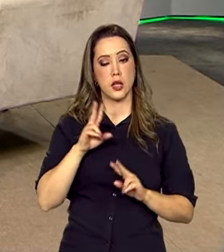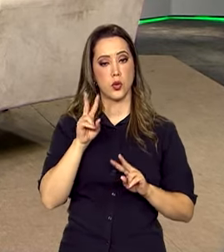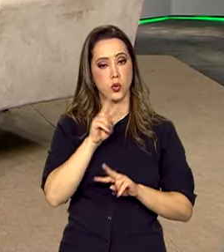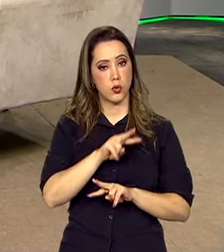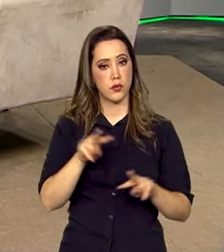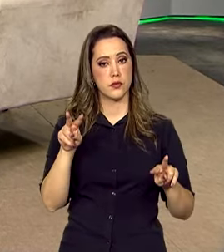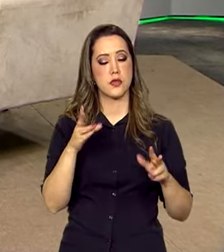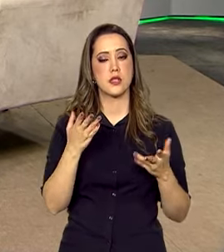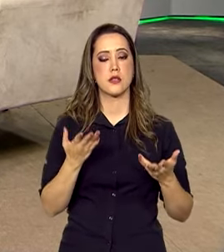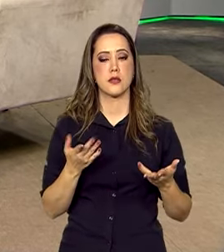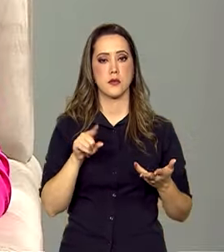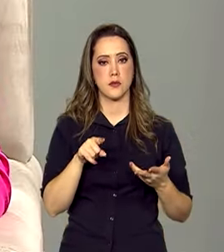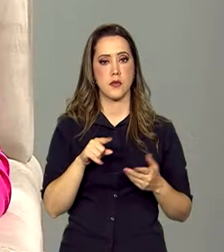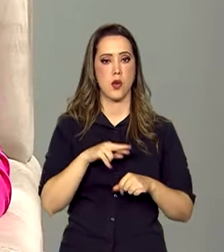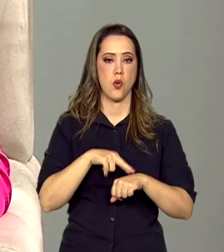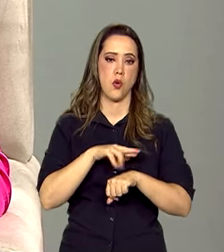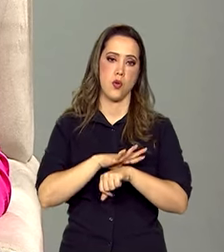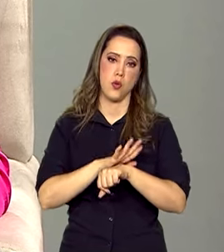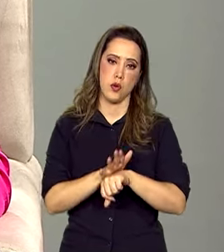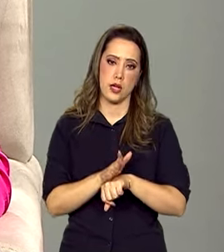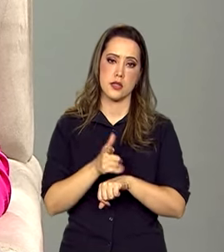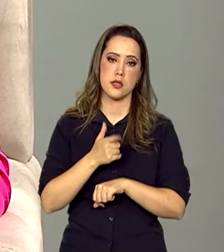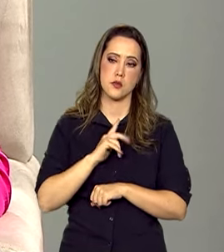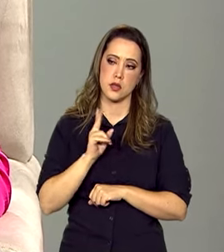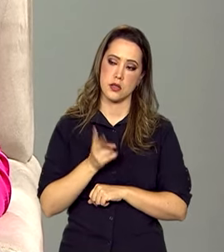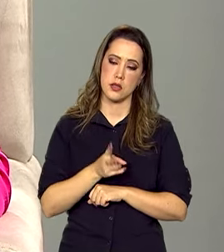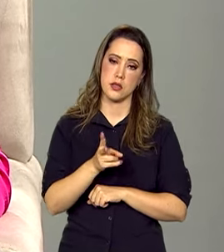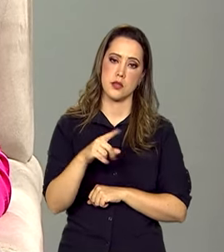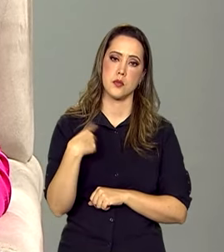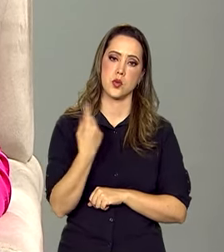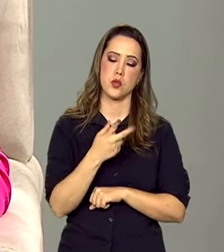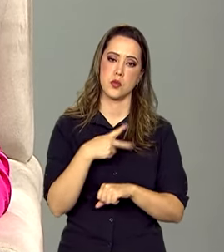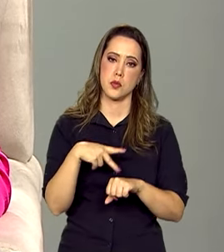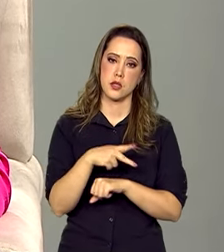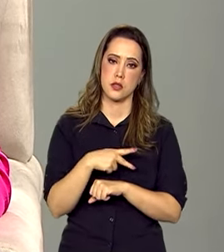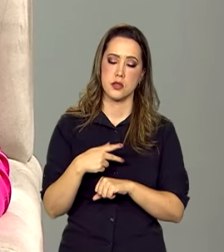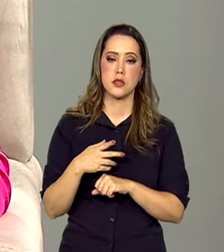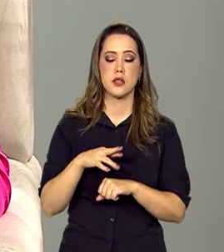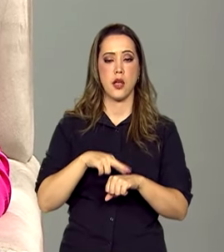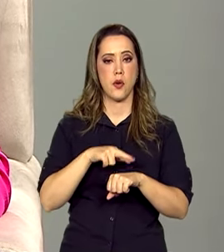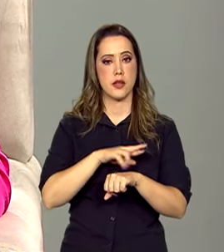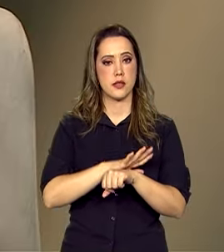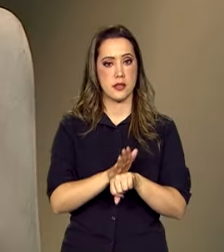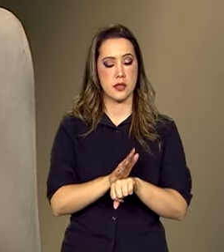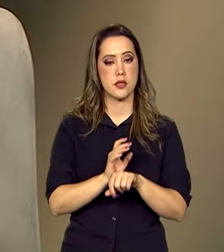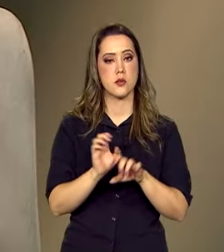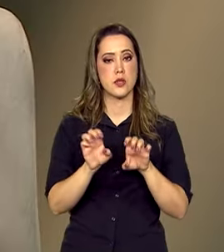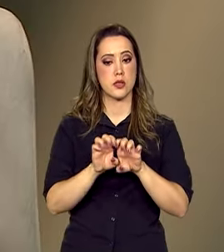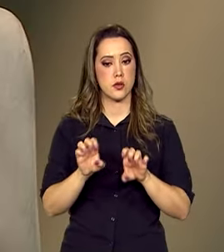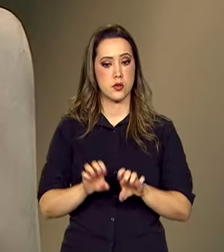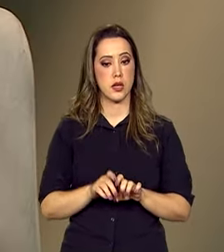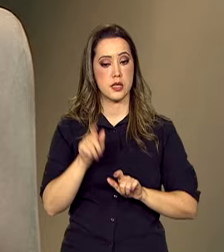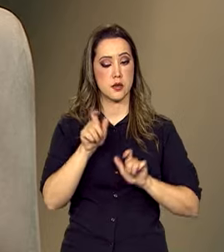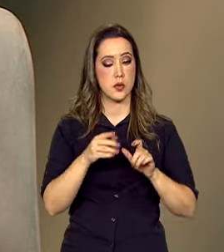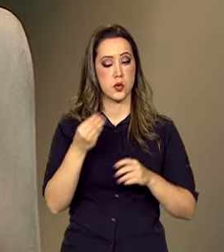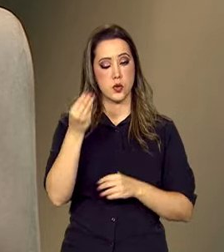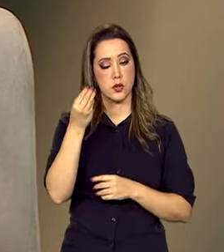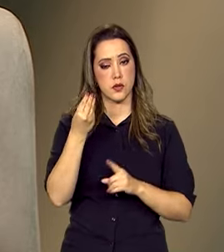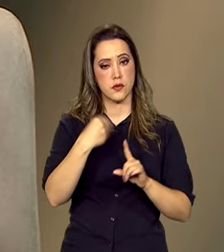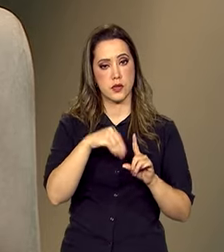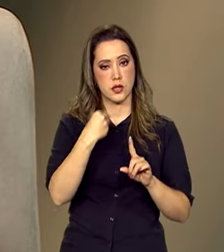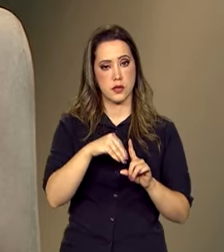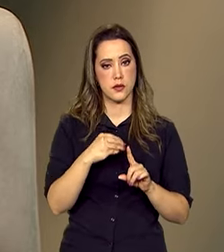vista o racismo que ainda persiste em nosso país, o racismo estrutural, são consumidores vulneráveis